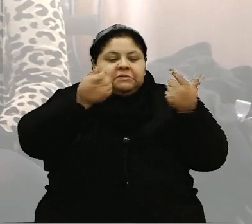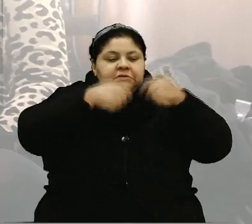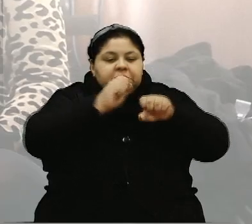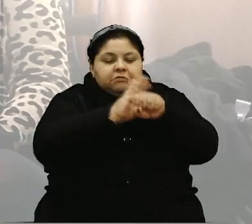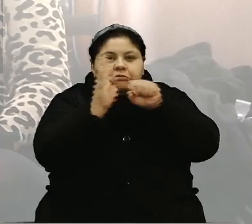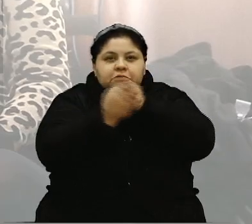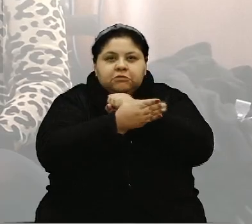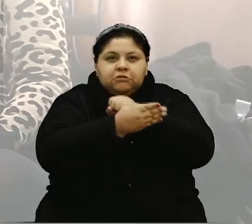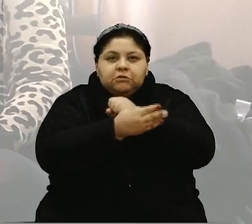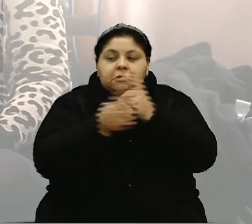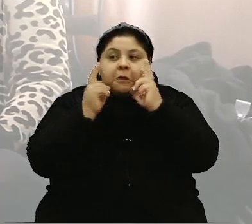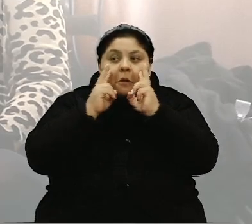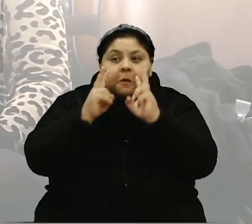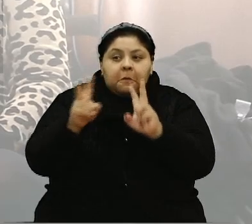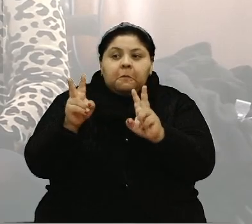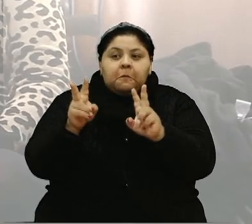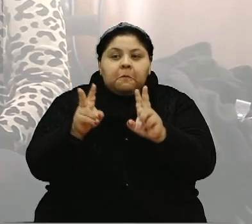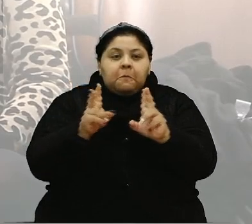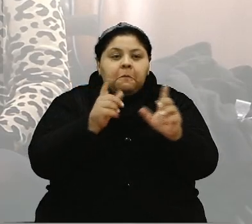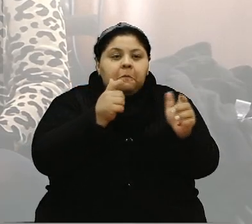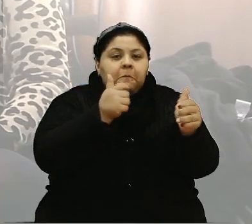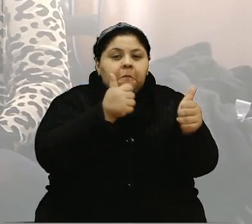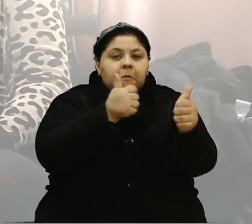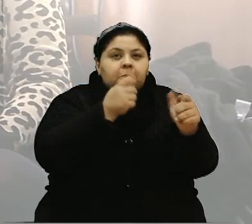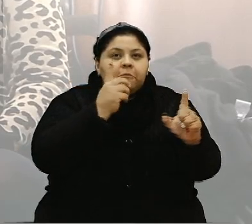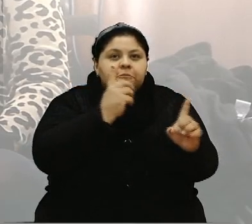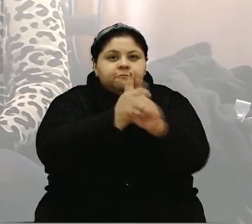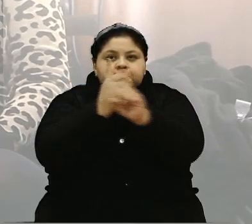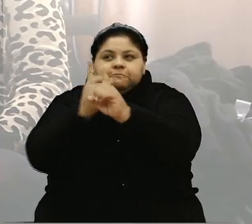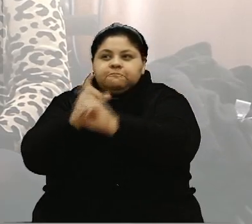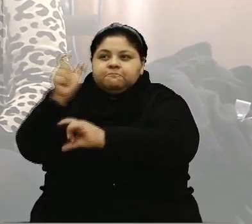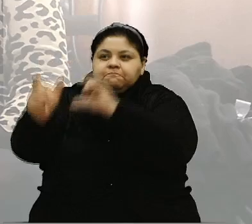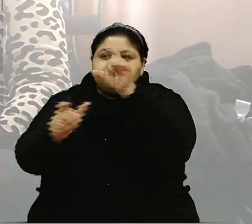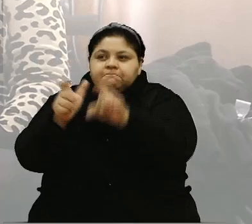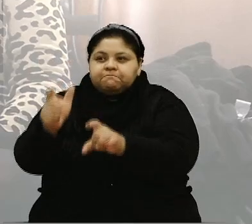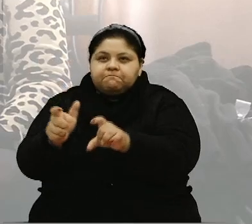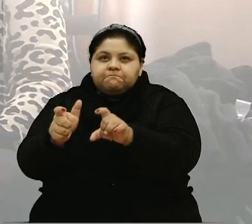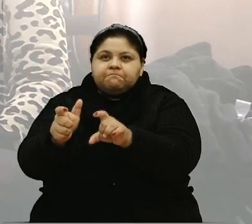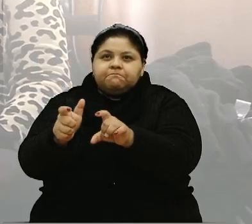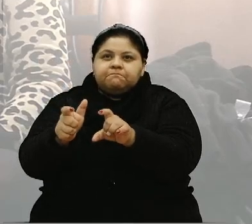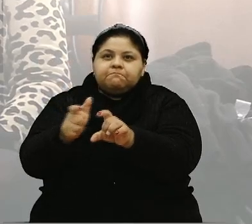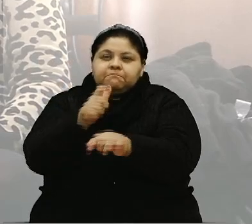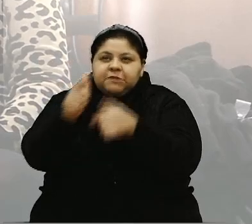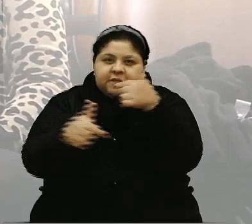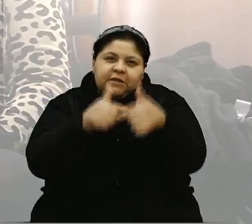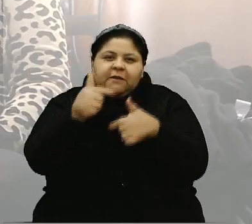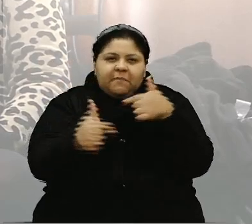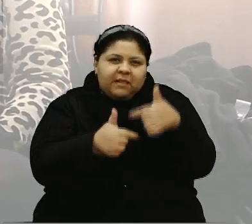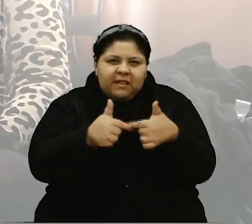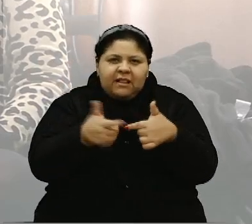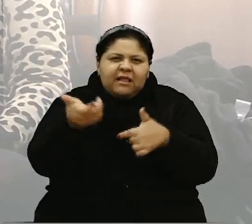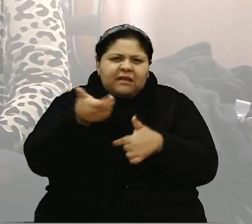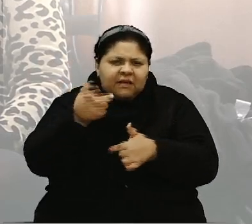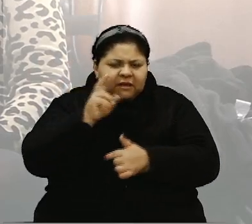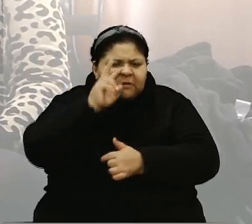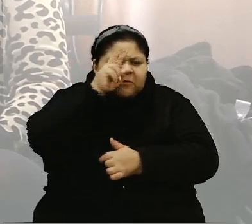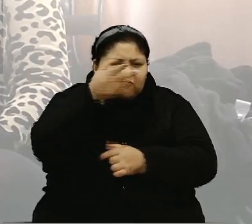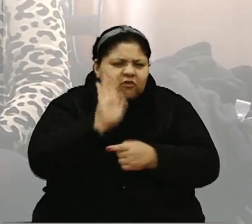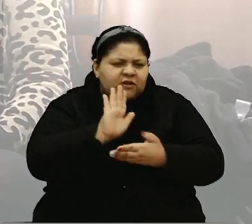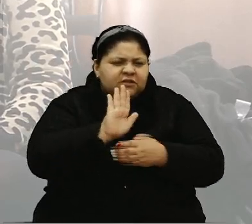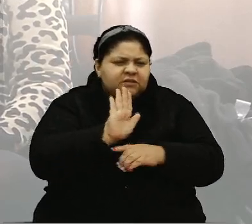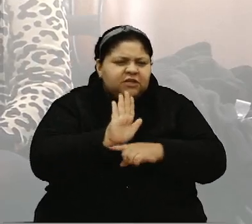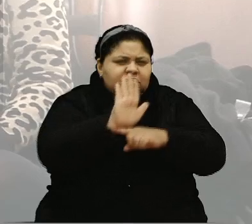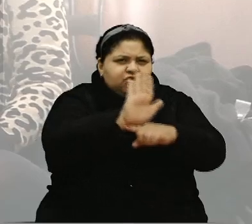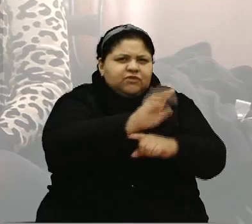E eu vejo, quando eu encontro pessoas, assim, que dão a solução aos trabalhos e vai à busca, ajudar as pessoas